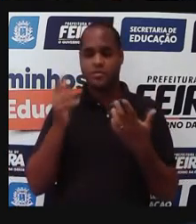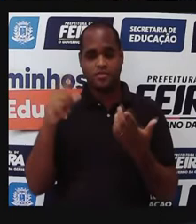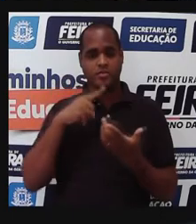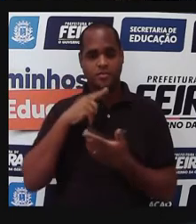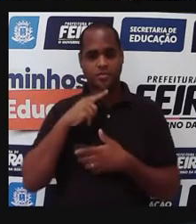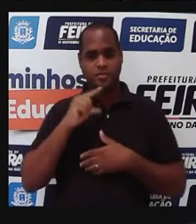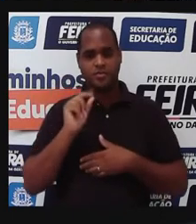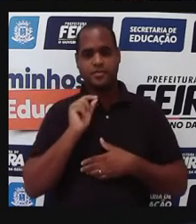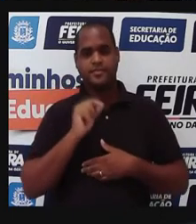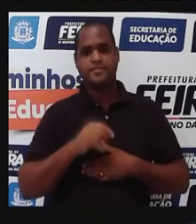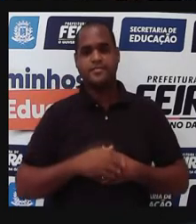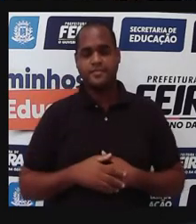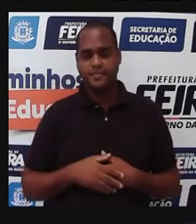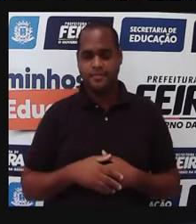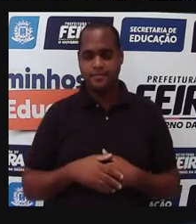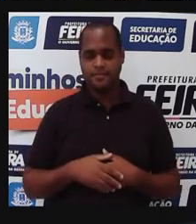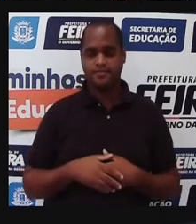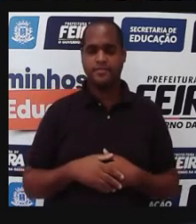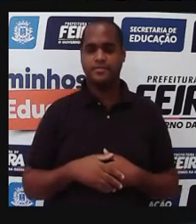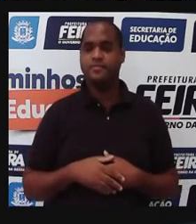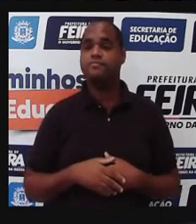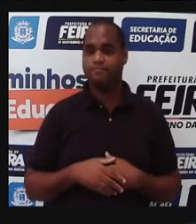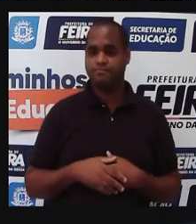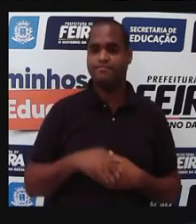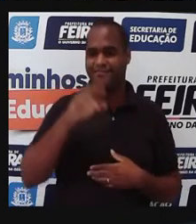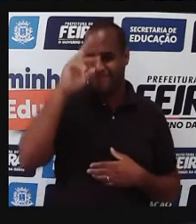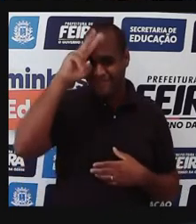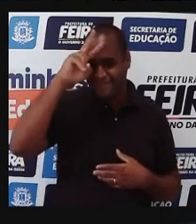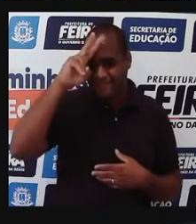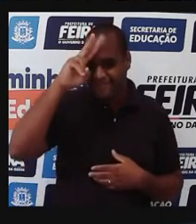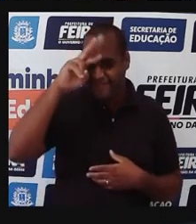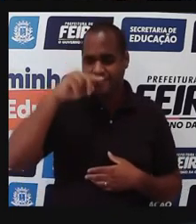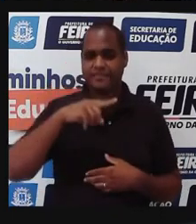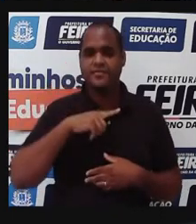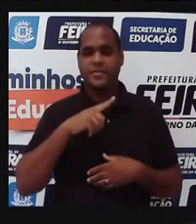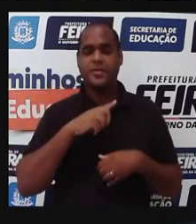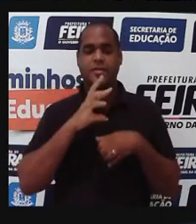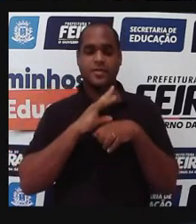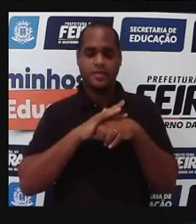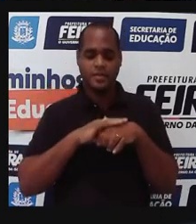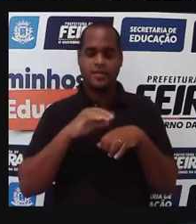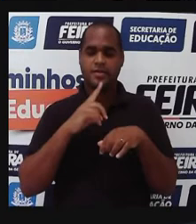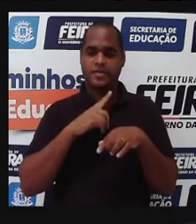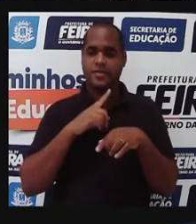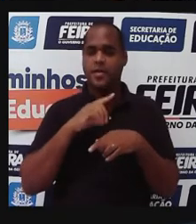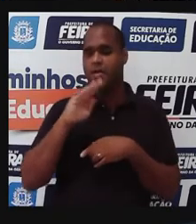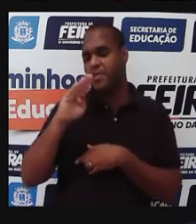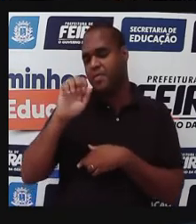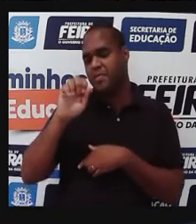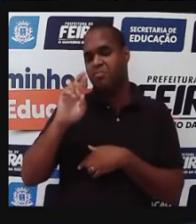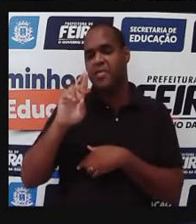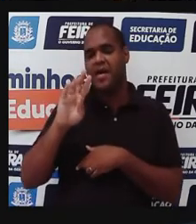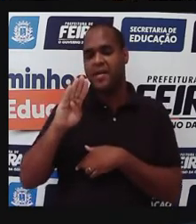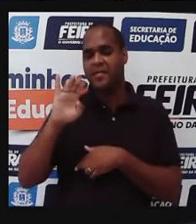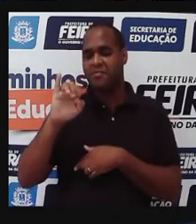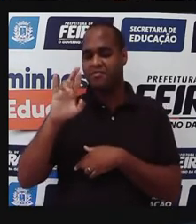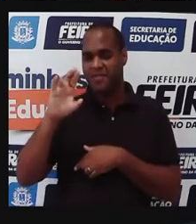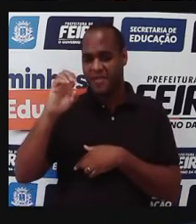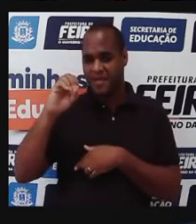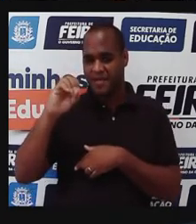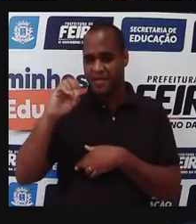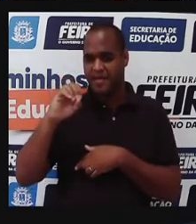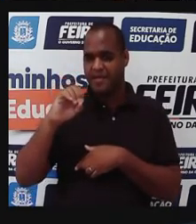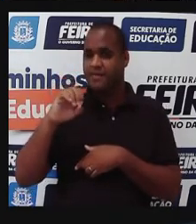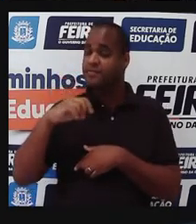a doença de Chagas, né, que ela é transmitida, então, lembra daquela aula falando